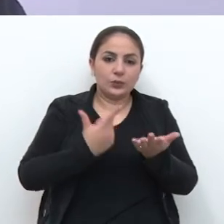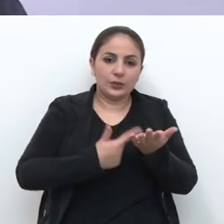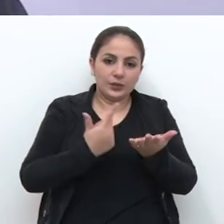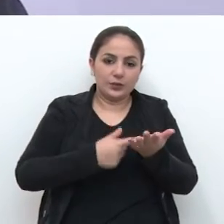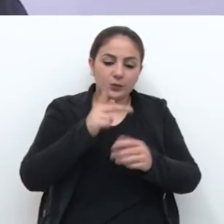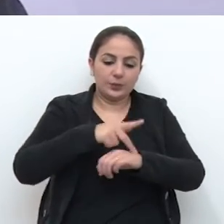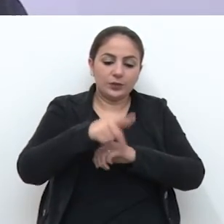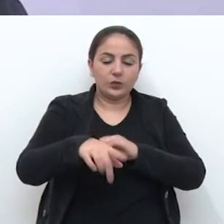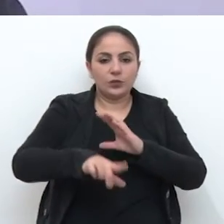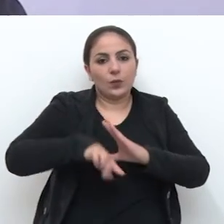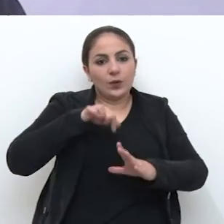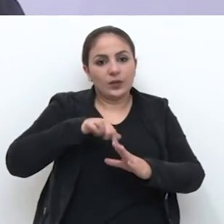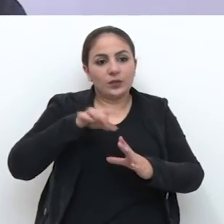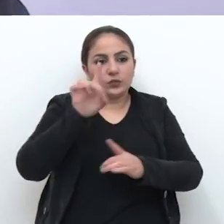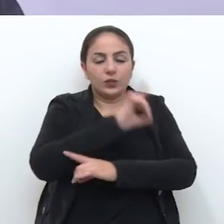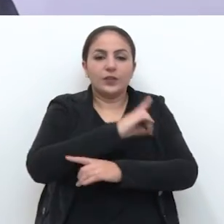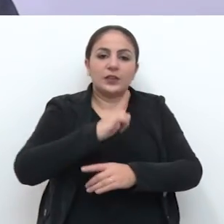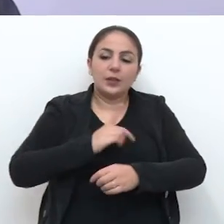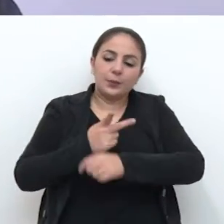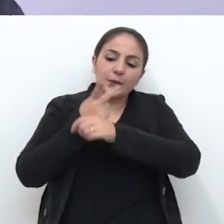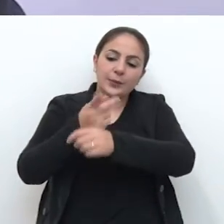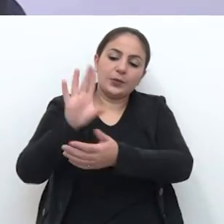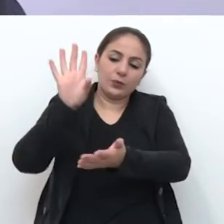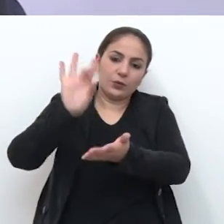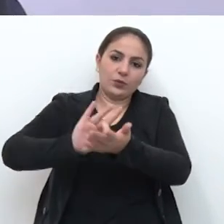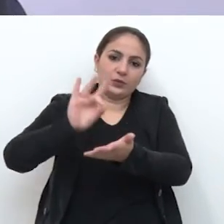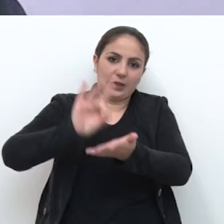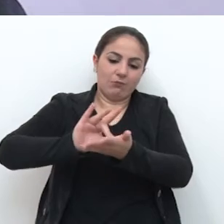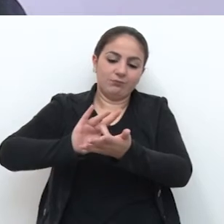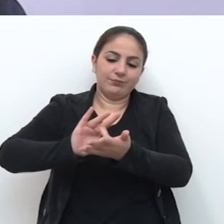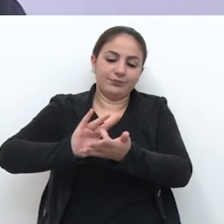ainda, teremos, então, a premiação oficial